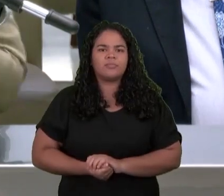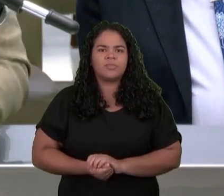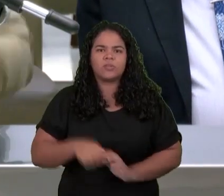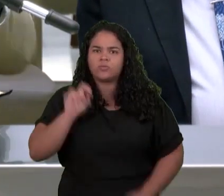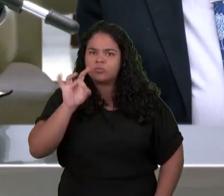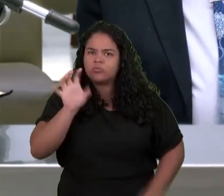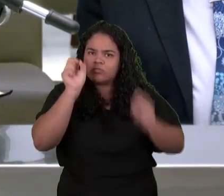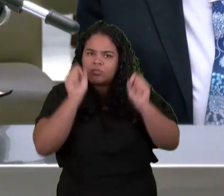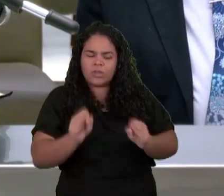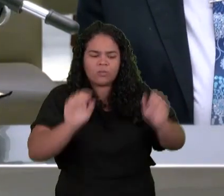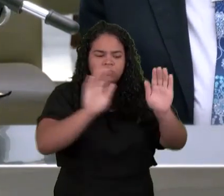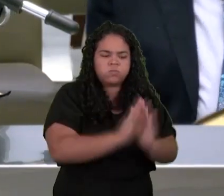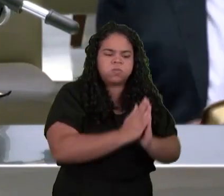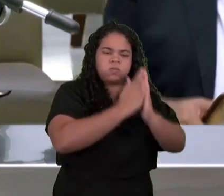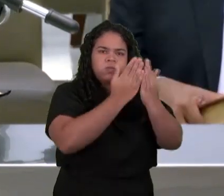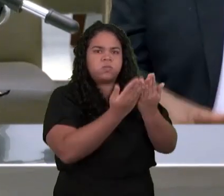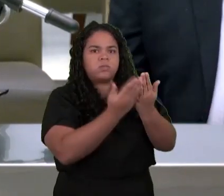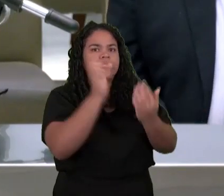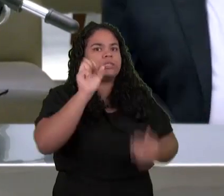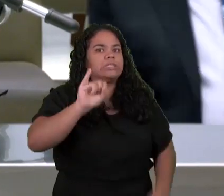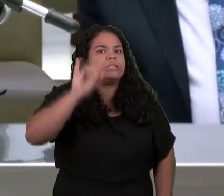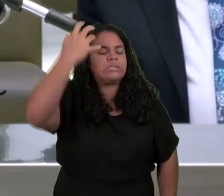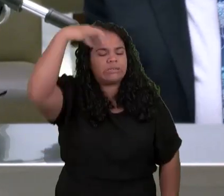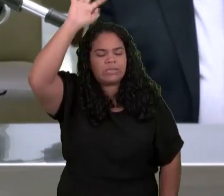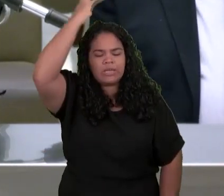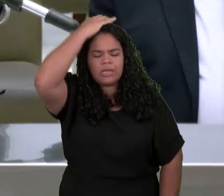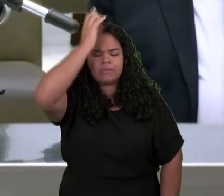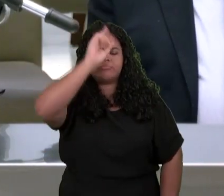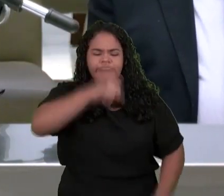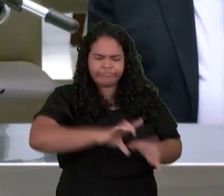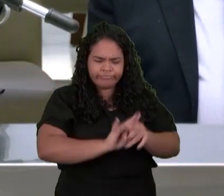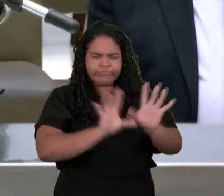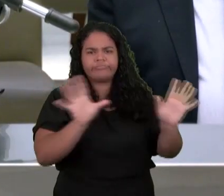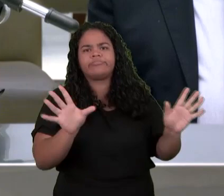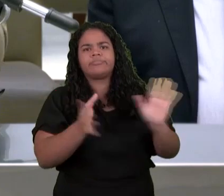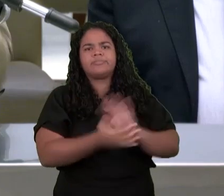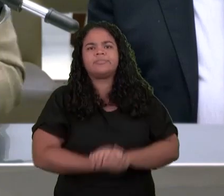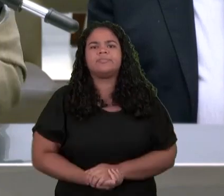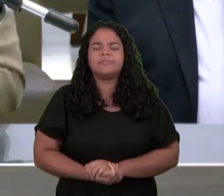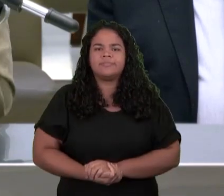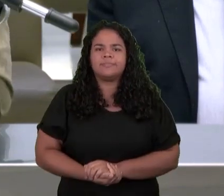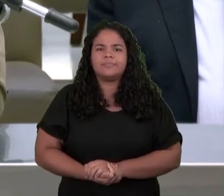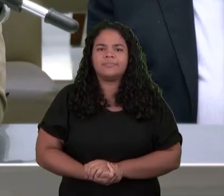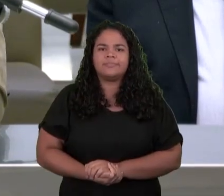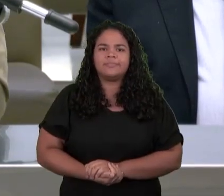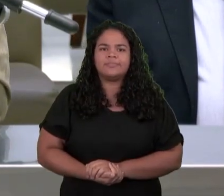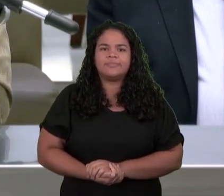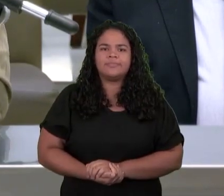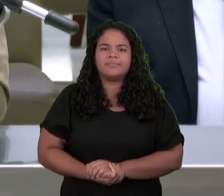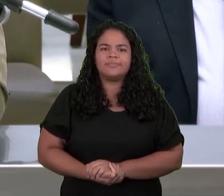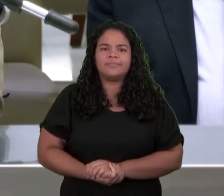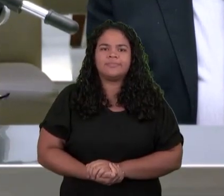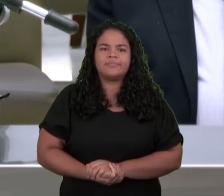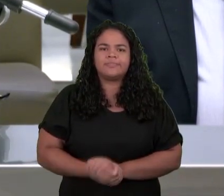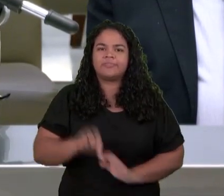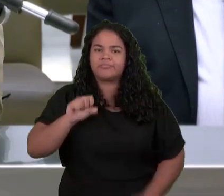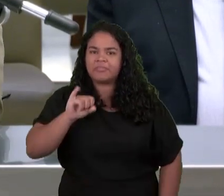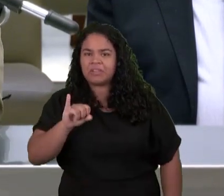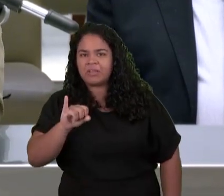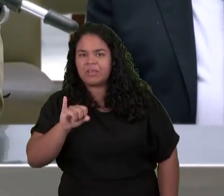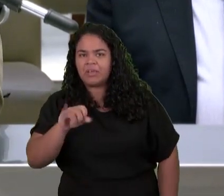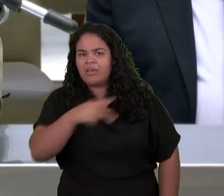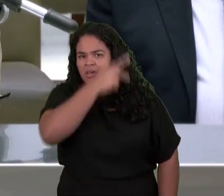Só quem pode Abrir o livro É quem tem Condições Autoridade